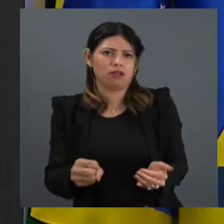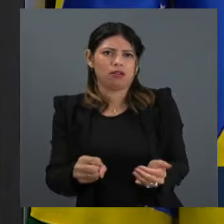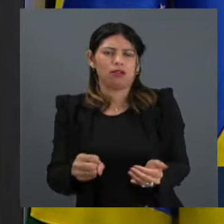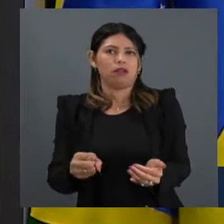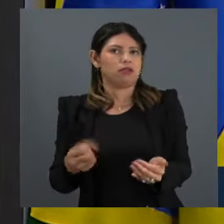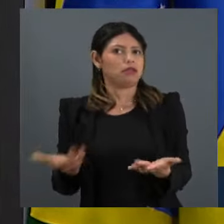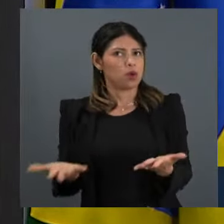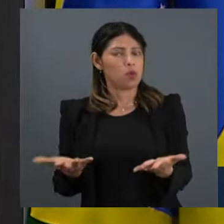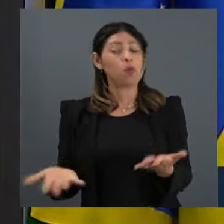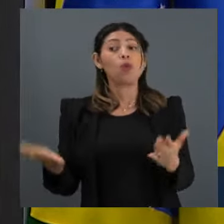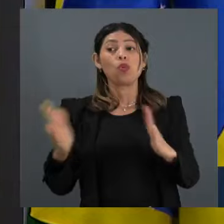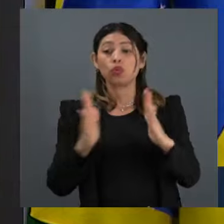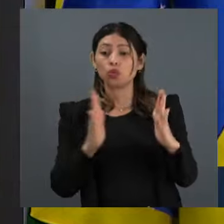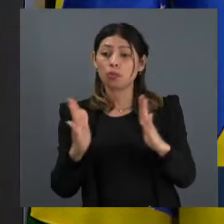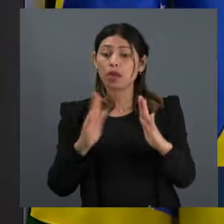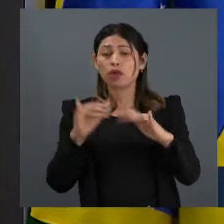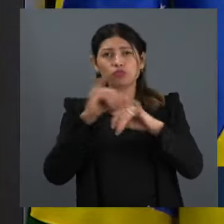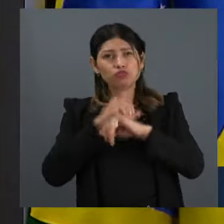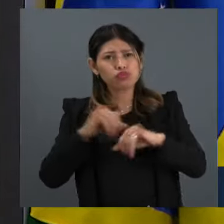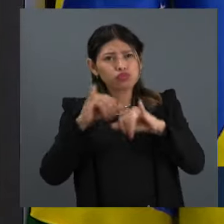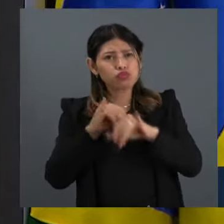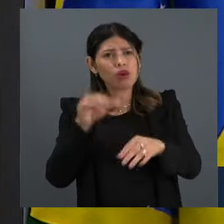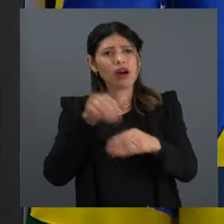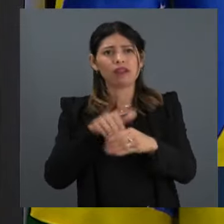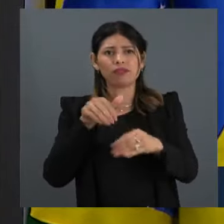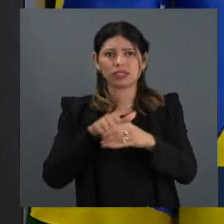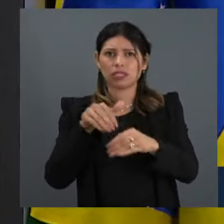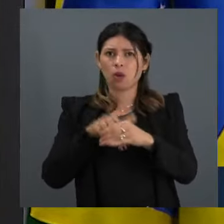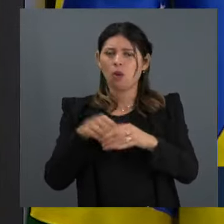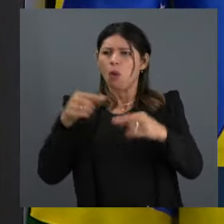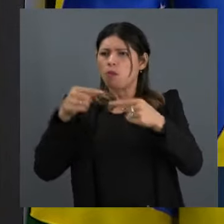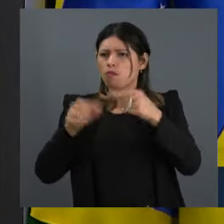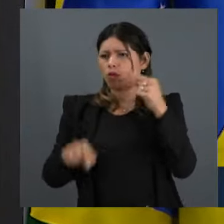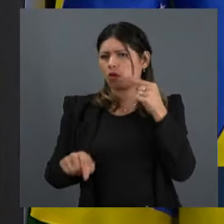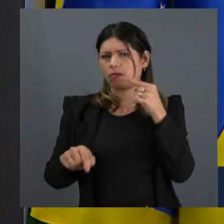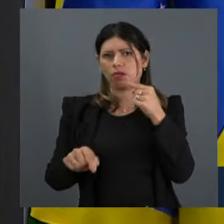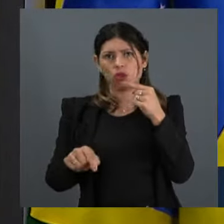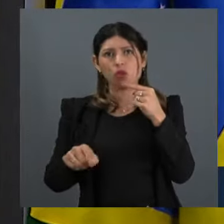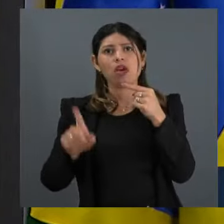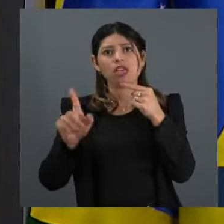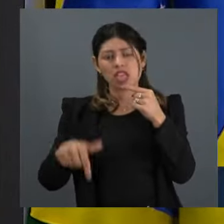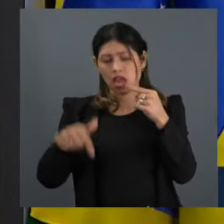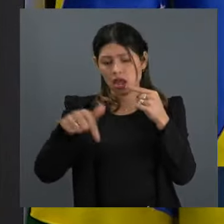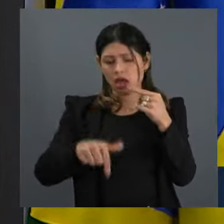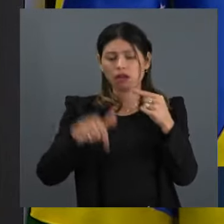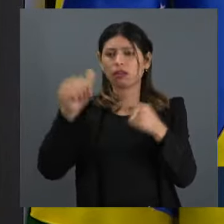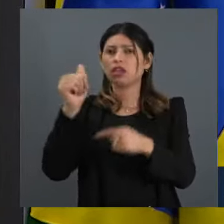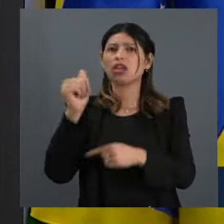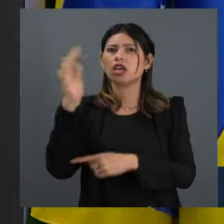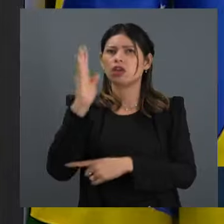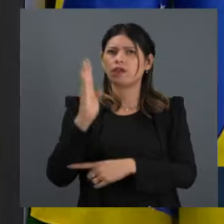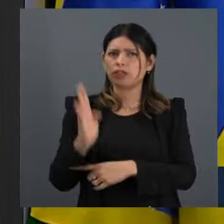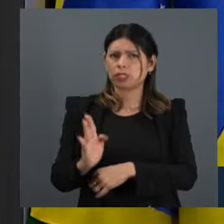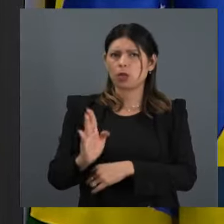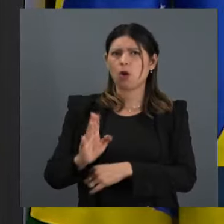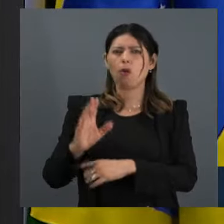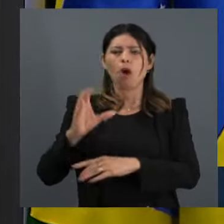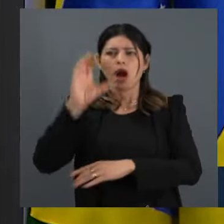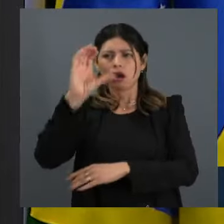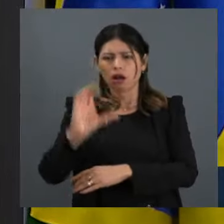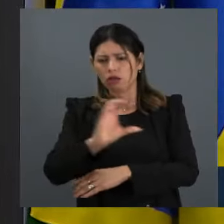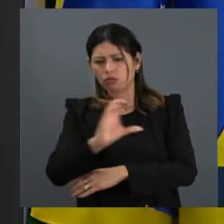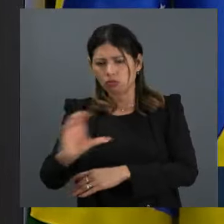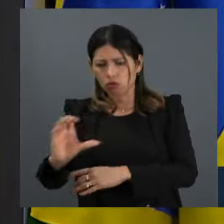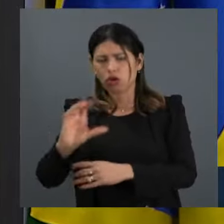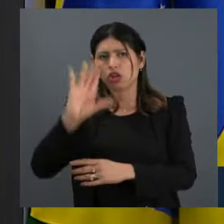impediu que essa verdade fosse divulgada num país que é a maior nação católica do mundo, a maior nação espírita